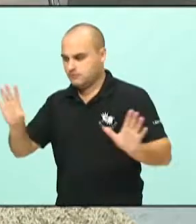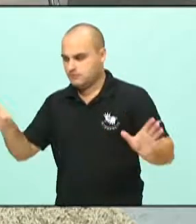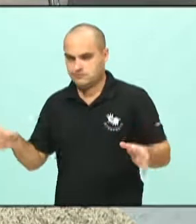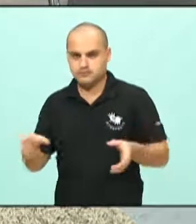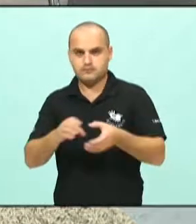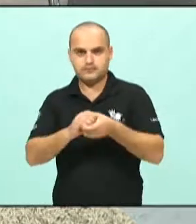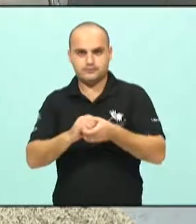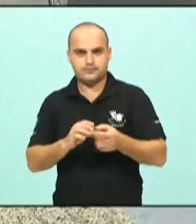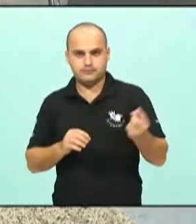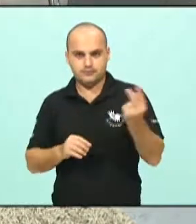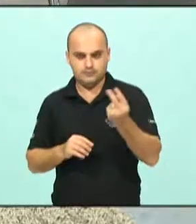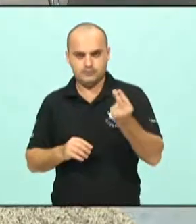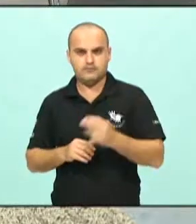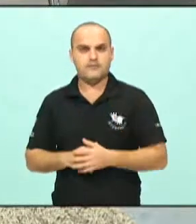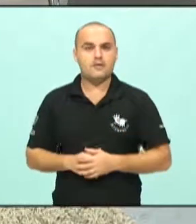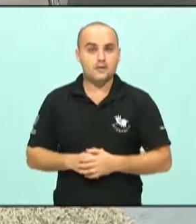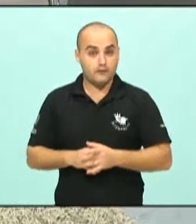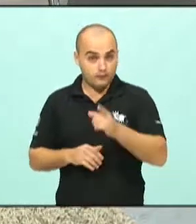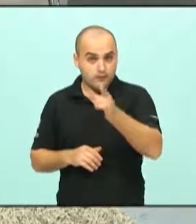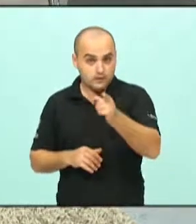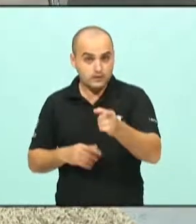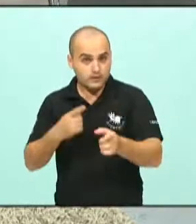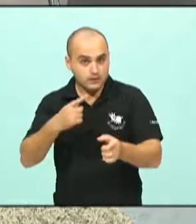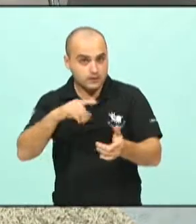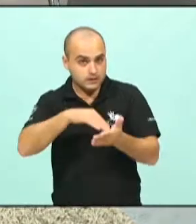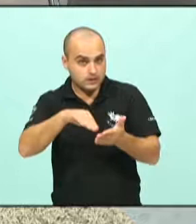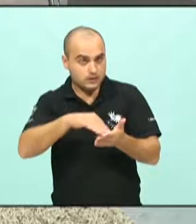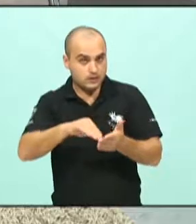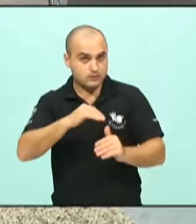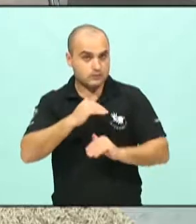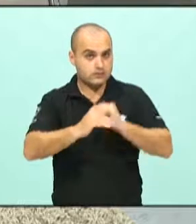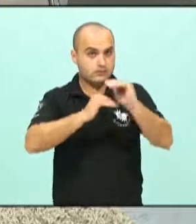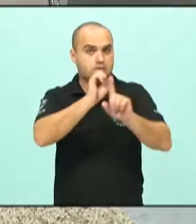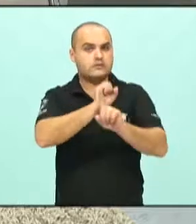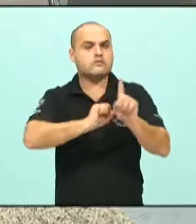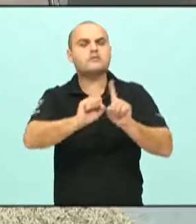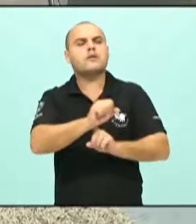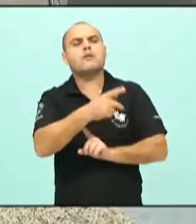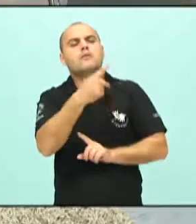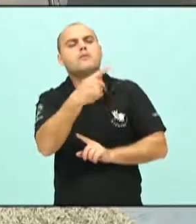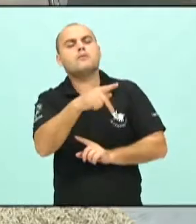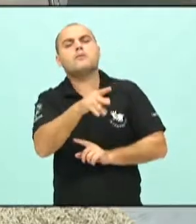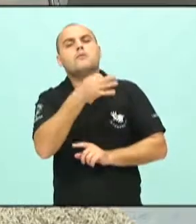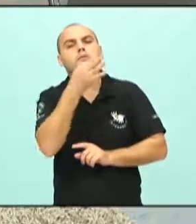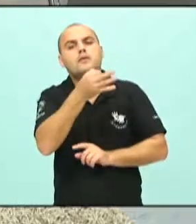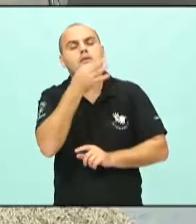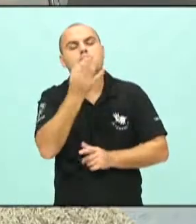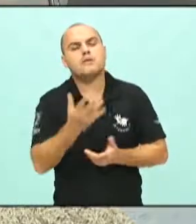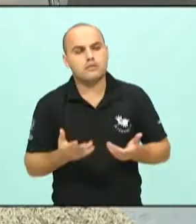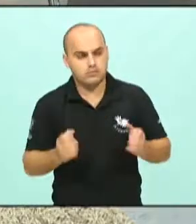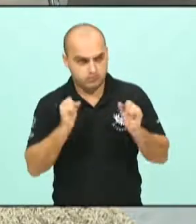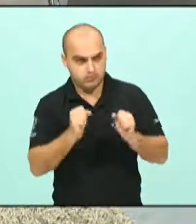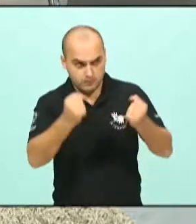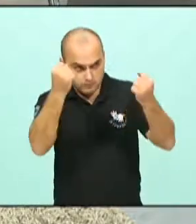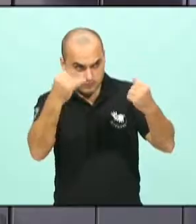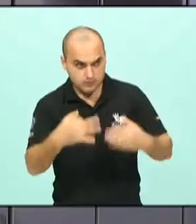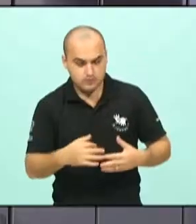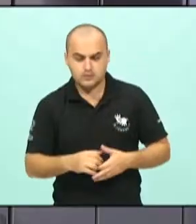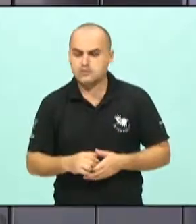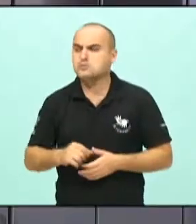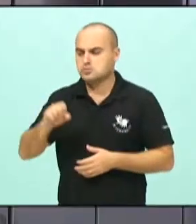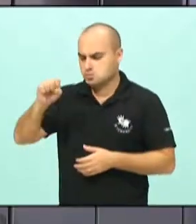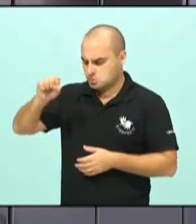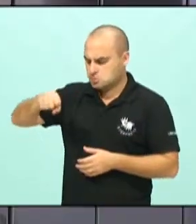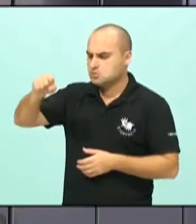Secretário de Desenvolvimento Social. Qual é a sua opinião a respeito? O senhor pode nos falar sobre isso? Não, não vejo problema